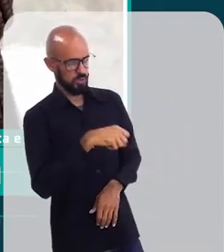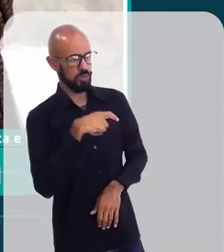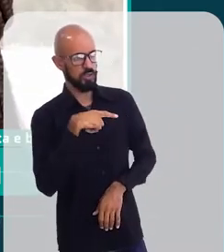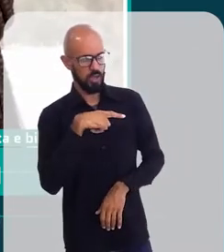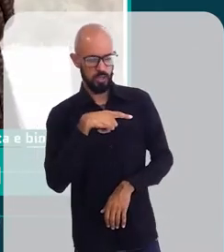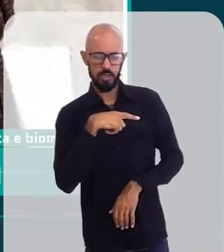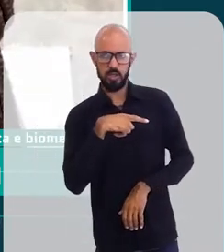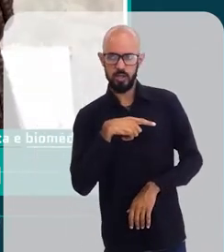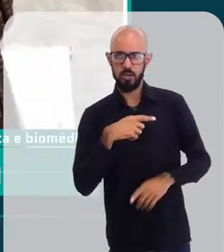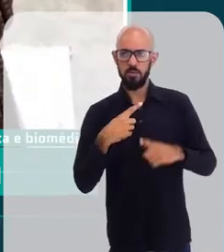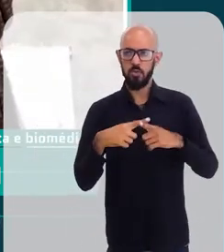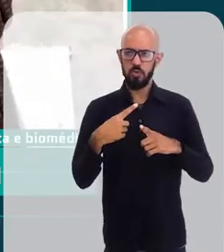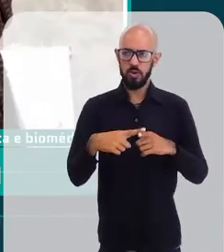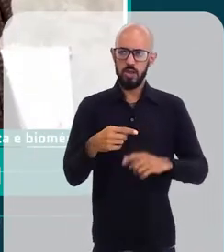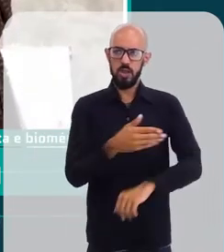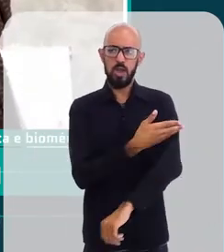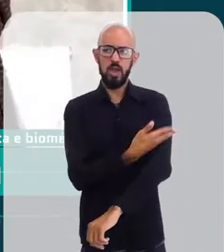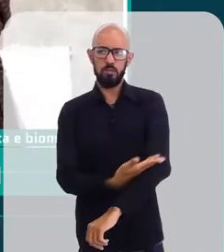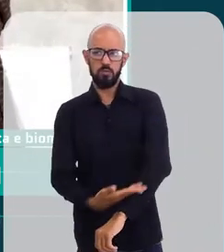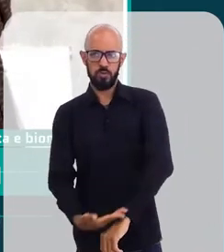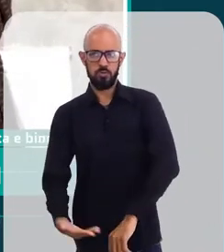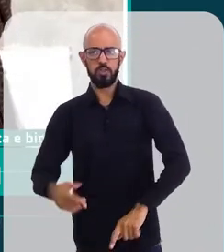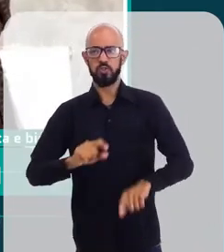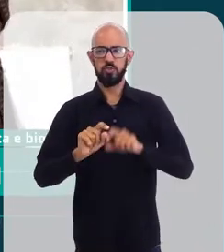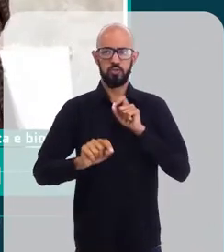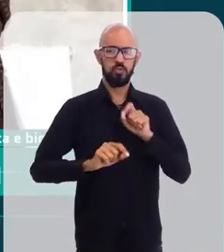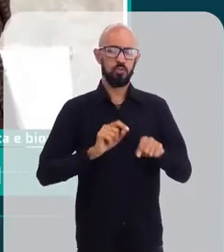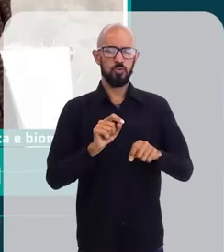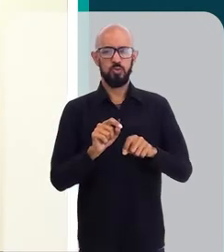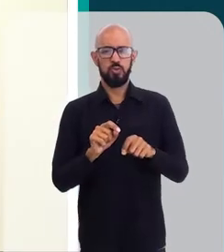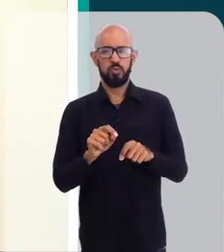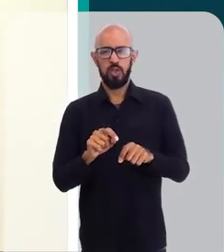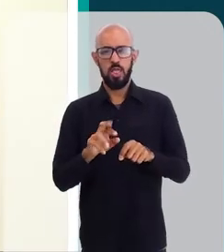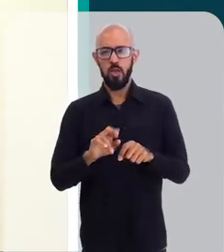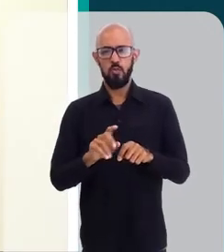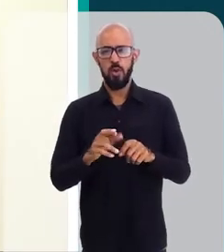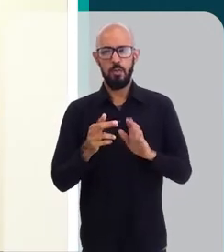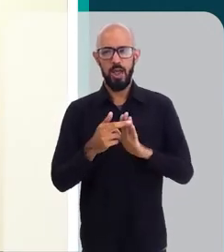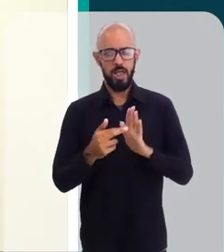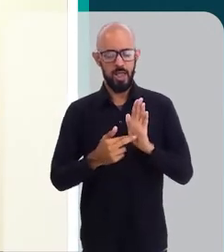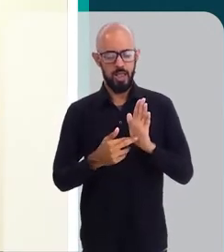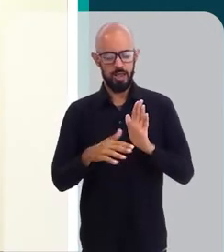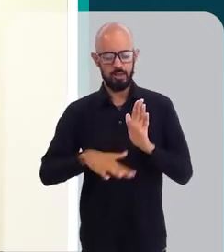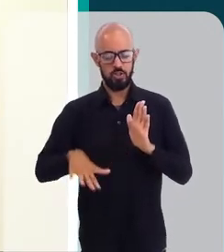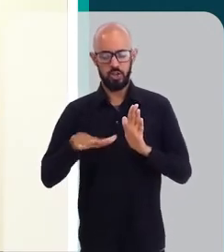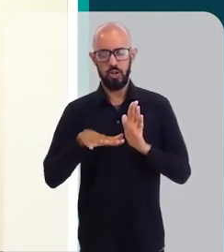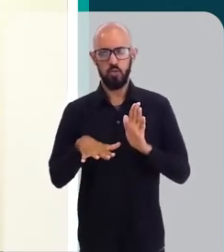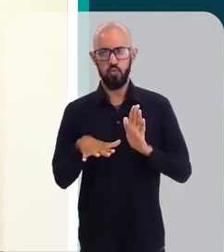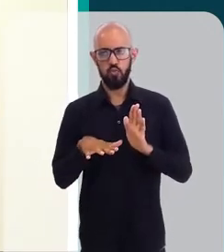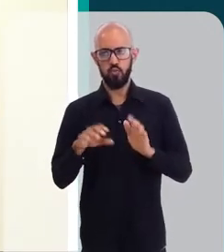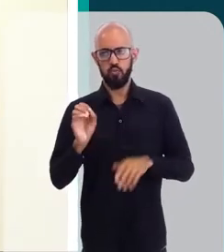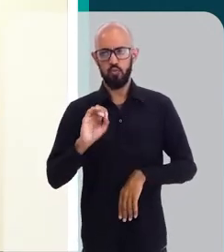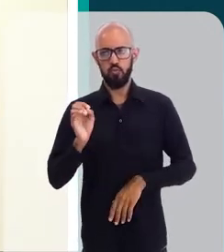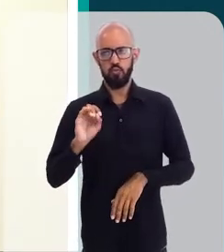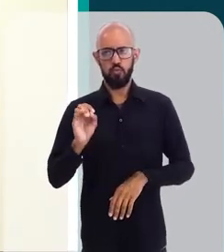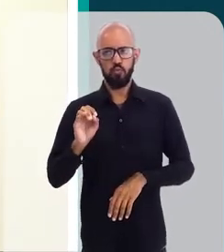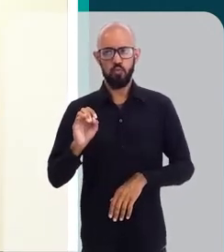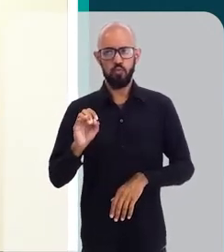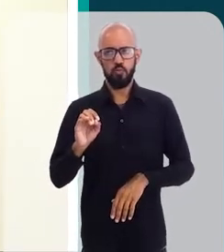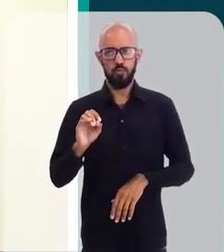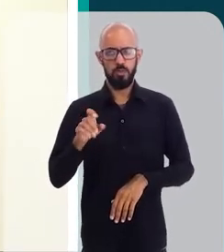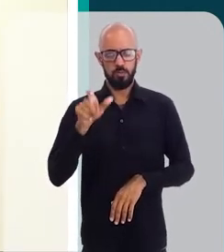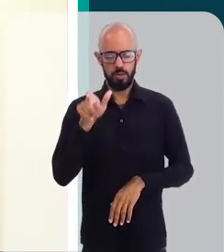Existe porque, habitualmente, não é uma regra geral, nenhum paciente